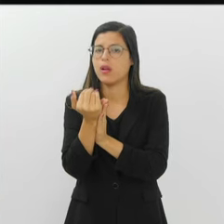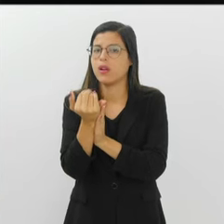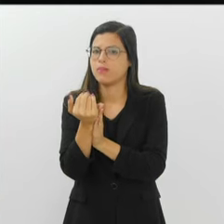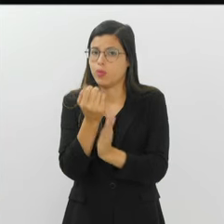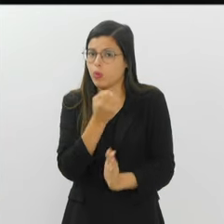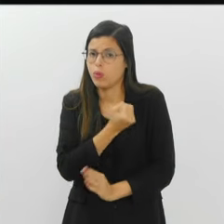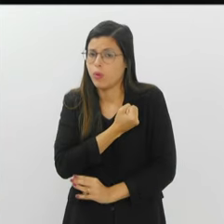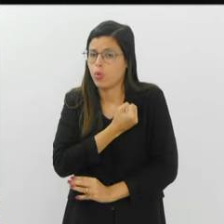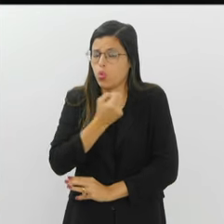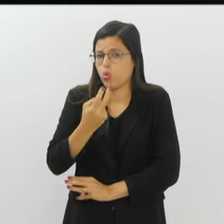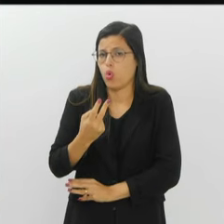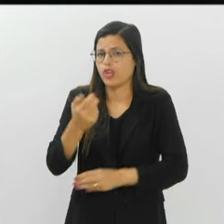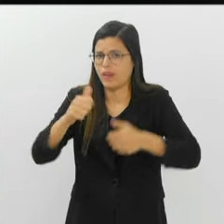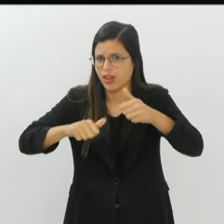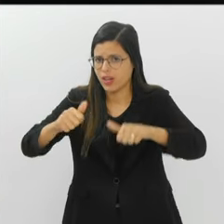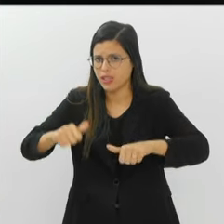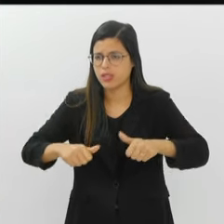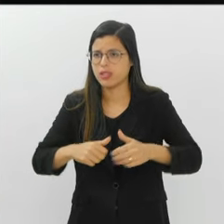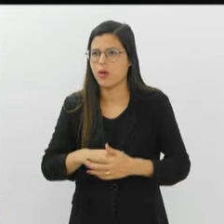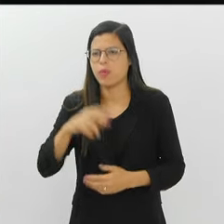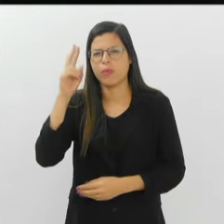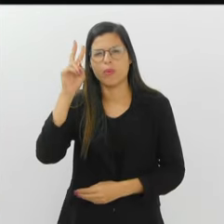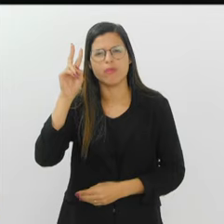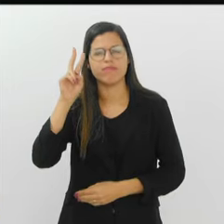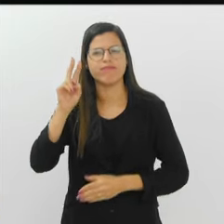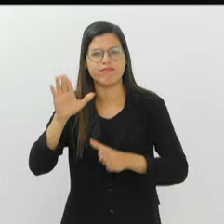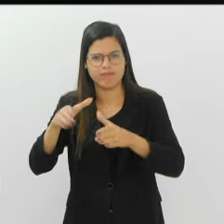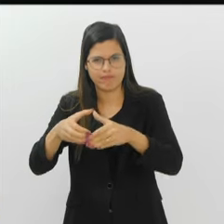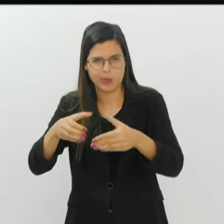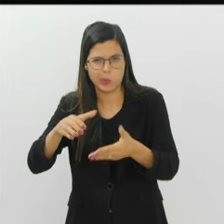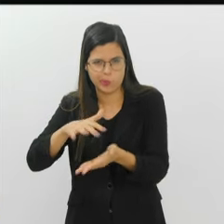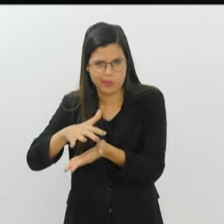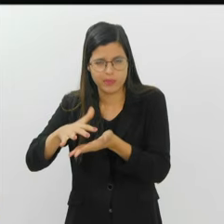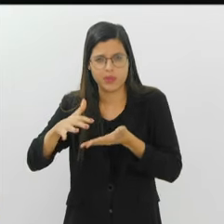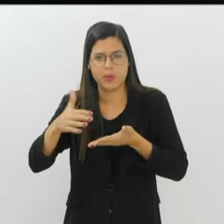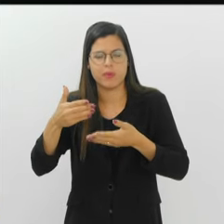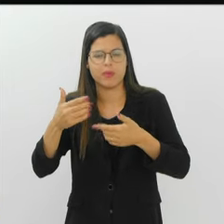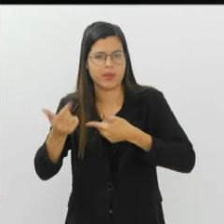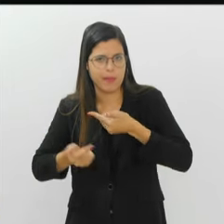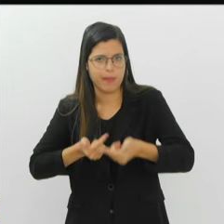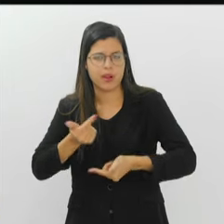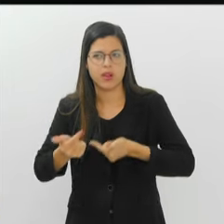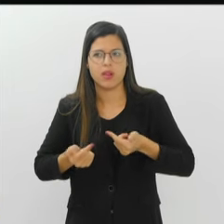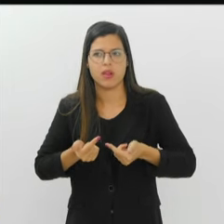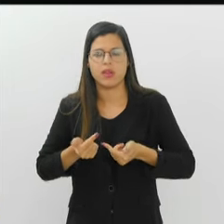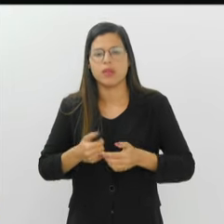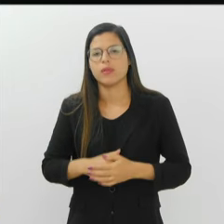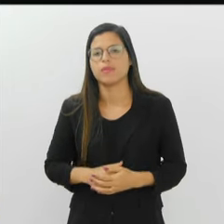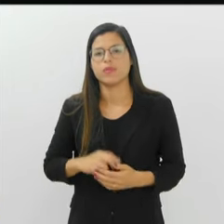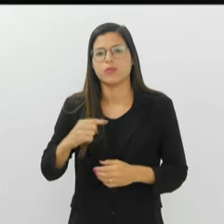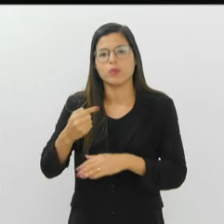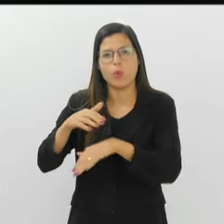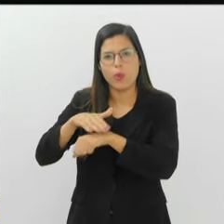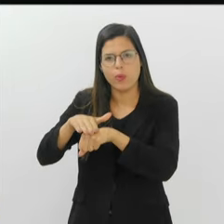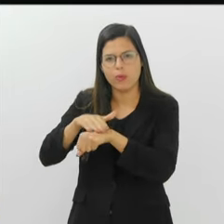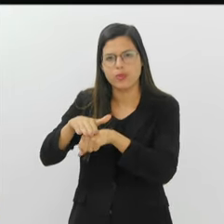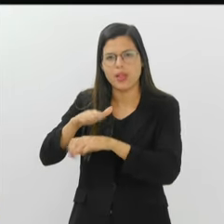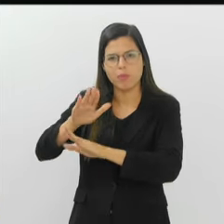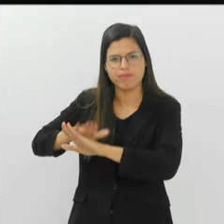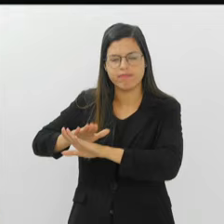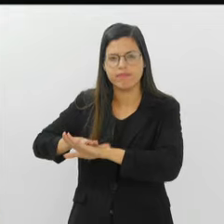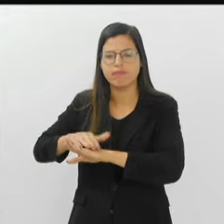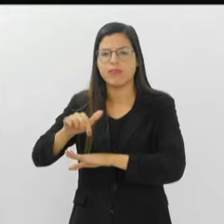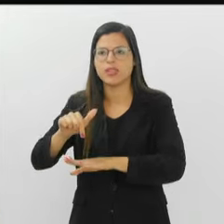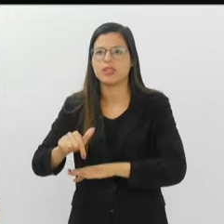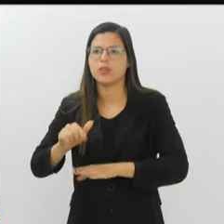E nessas escolas em geral, às vezes, eu lembro de uma que eu trabalhei, que fomos conversar nos